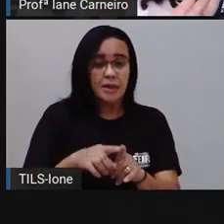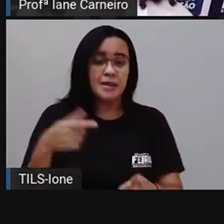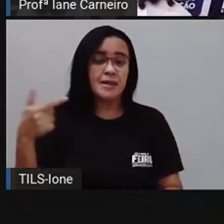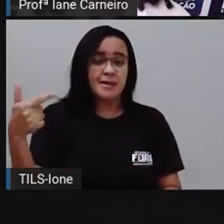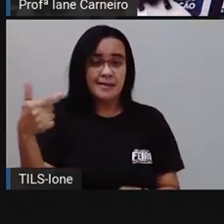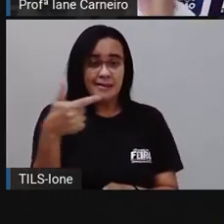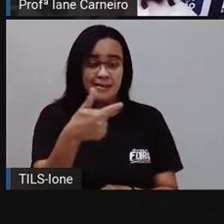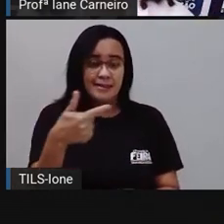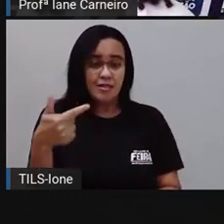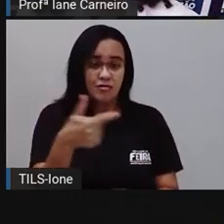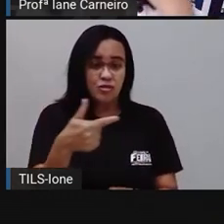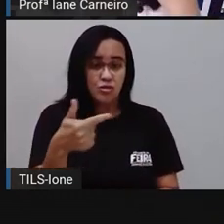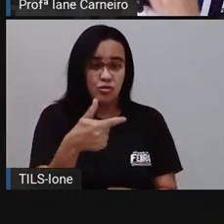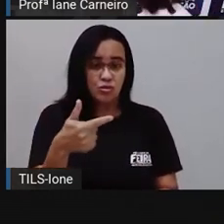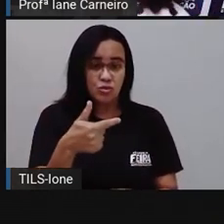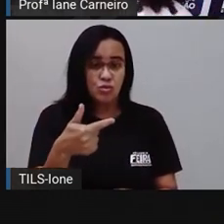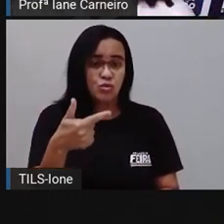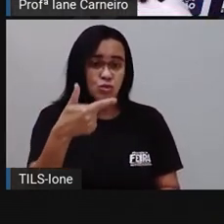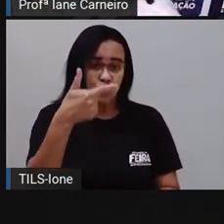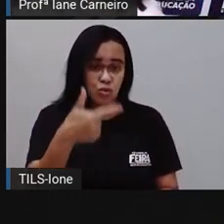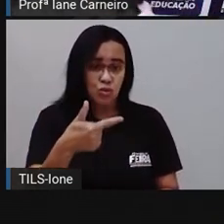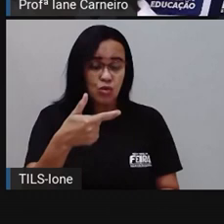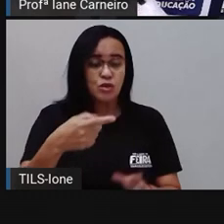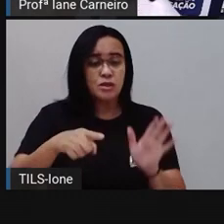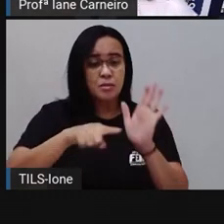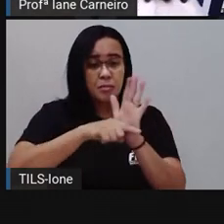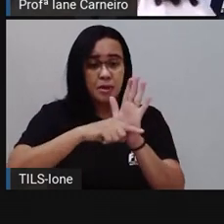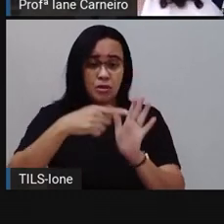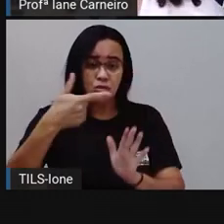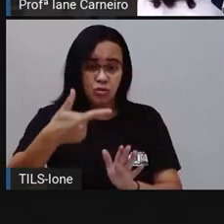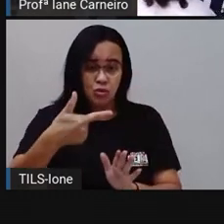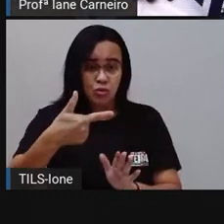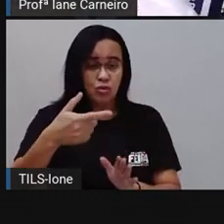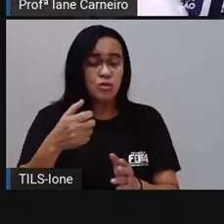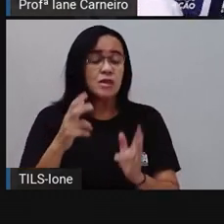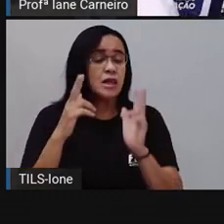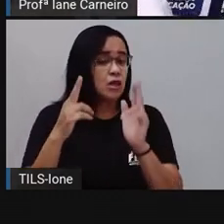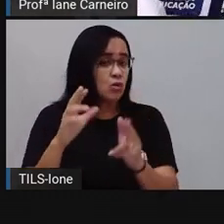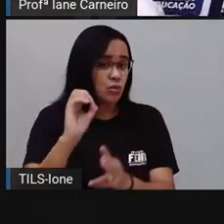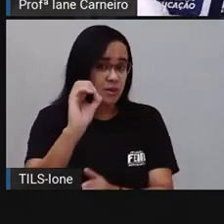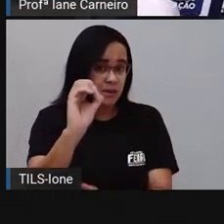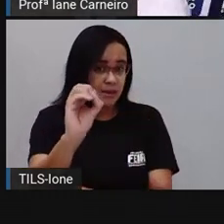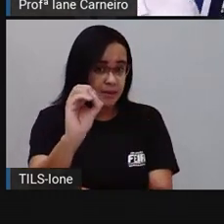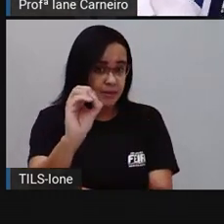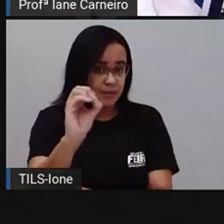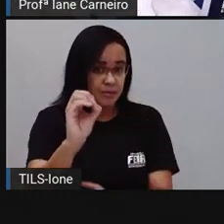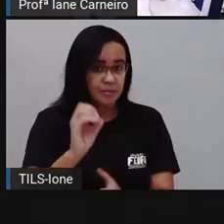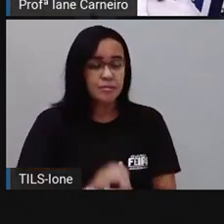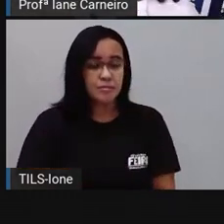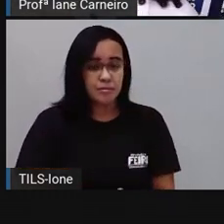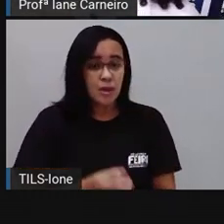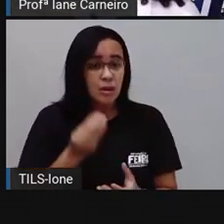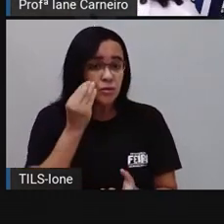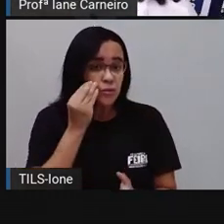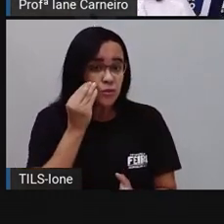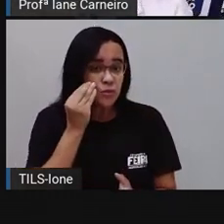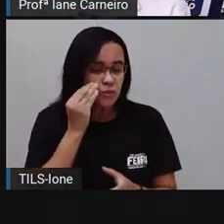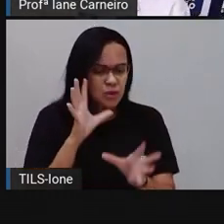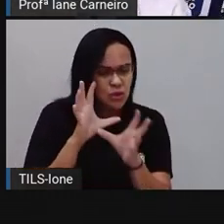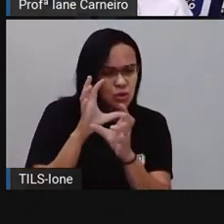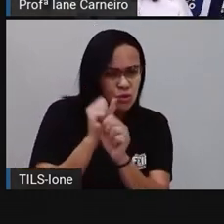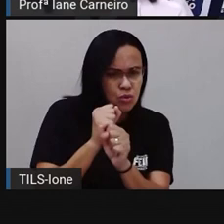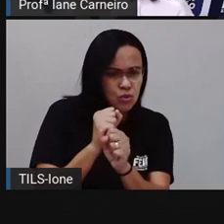10. 10 o quê? Melancias. Vamos tentar fazer outro cálculo? A pró vai tentar agora fazer